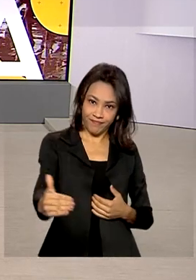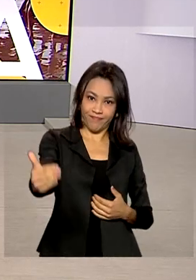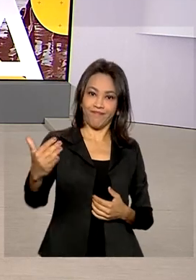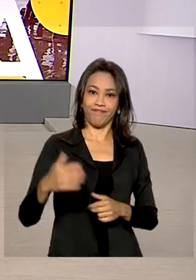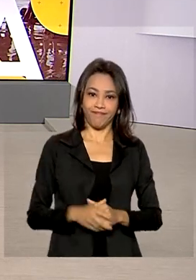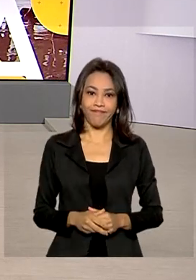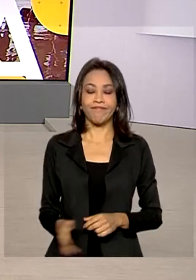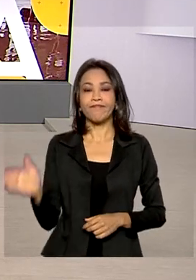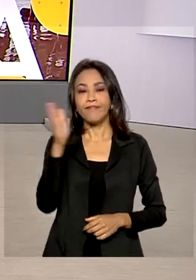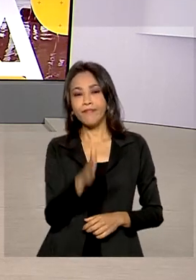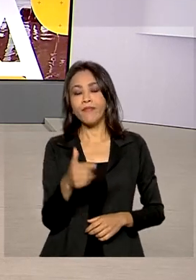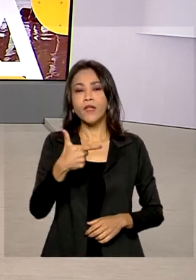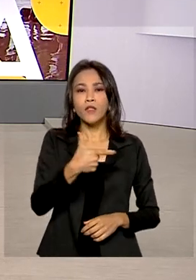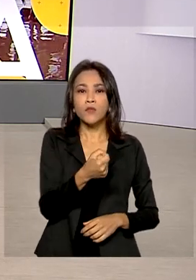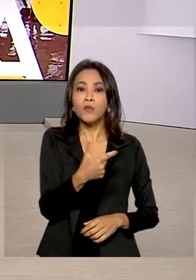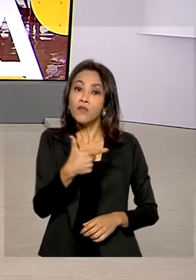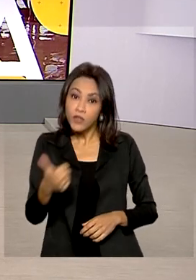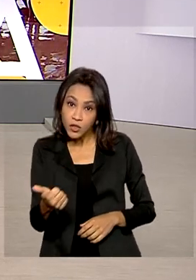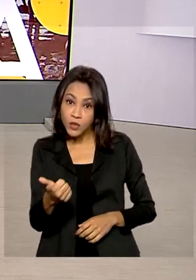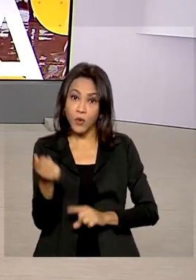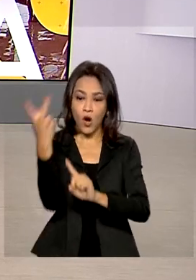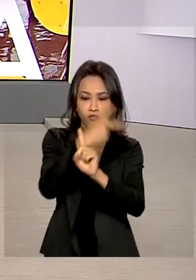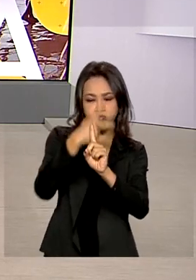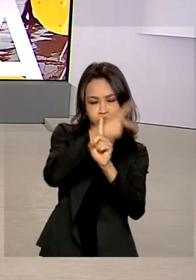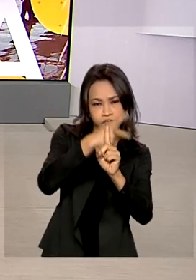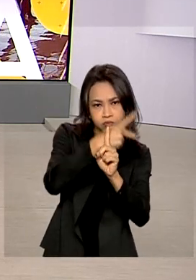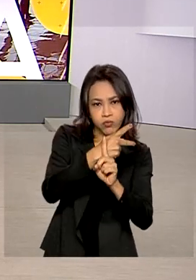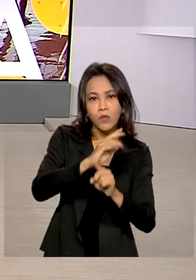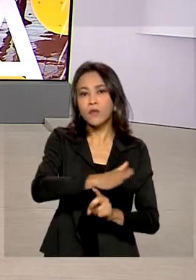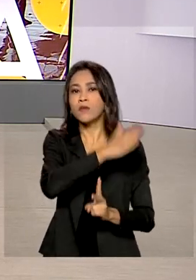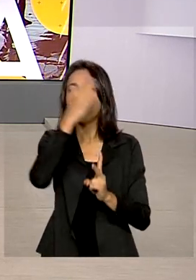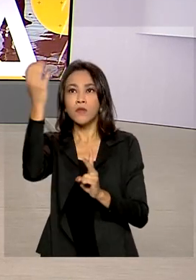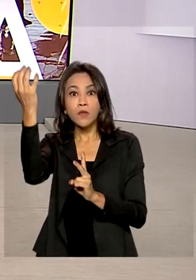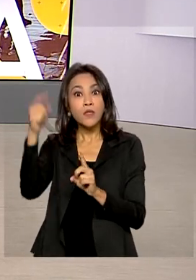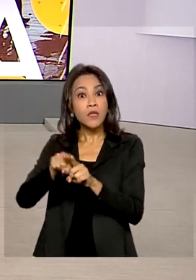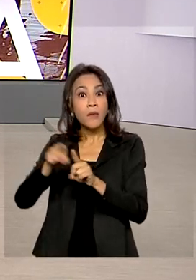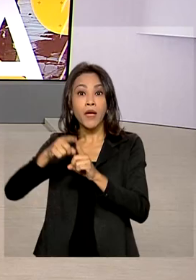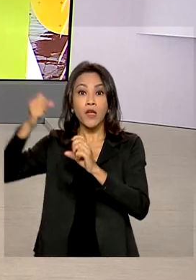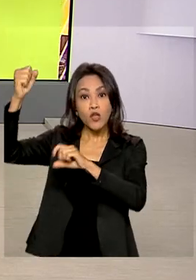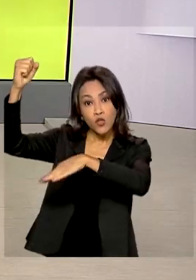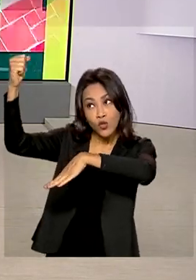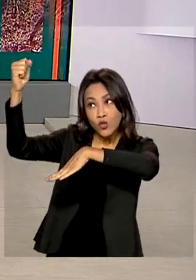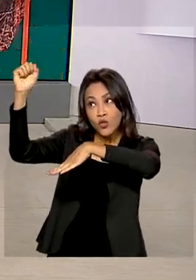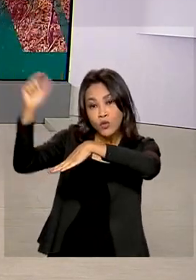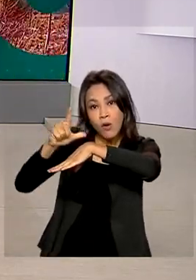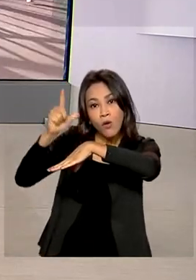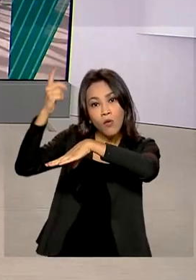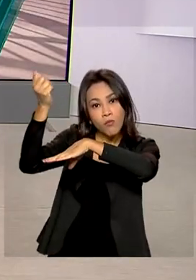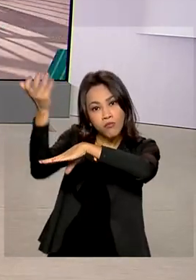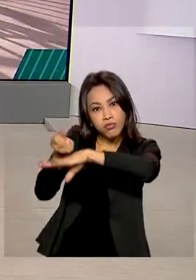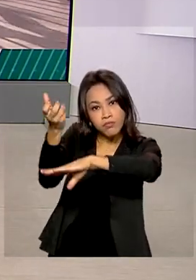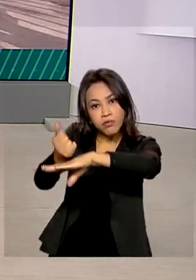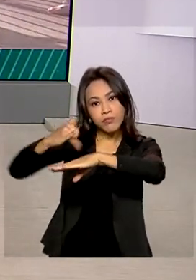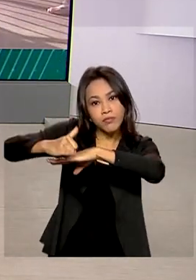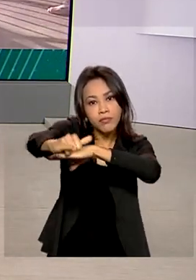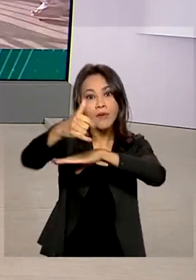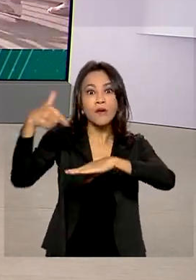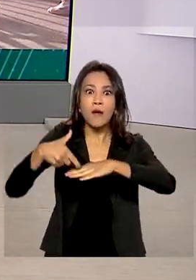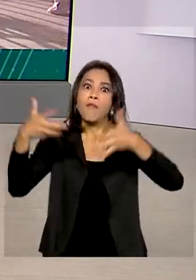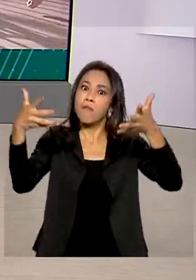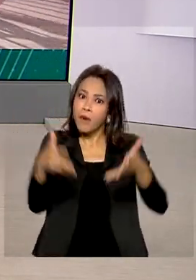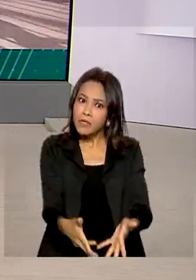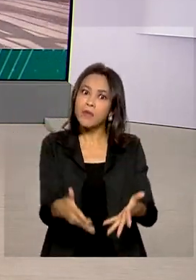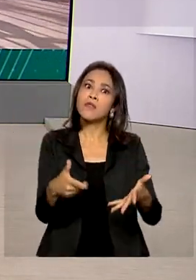Em 2021, as fontes eólica e solar ocuparam juntas a segunda maior participação na oferta